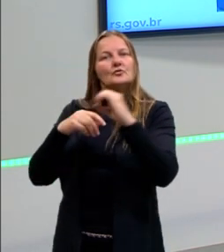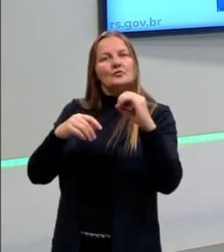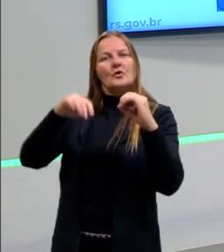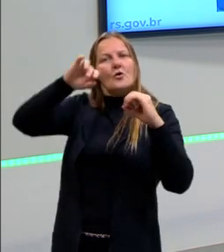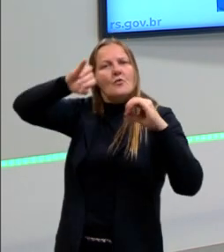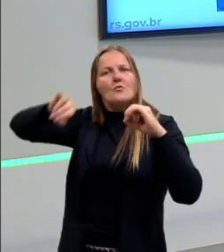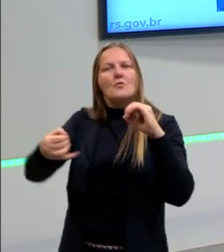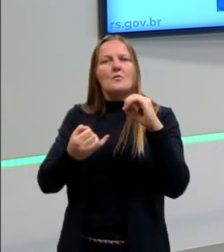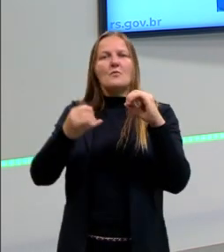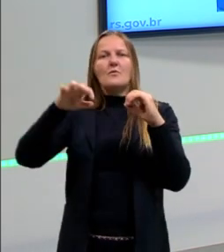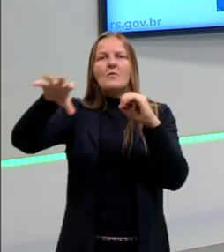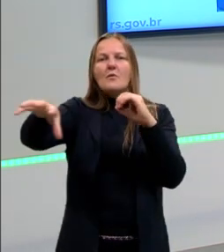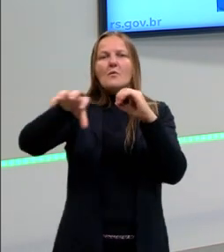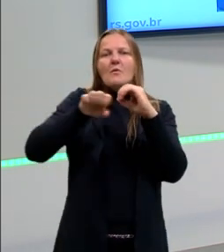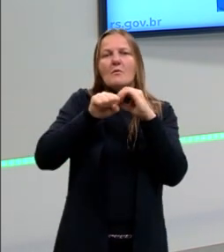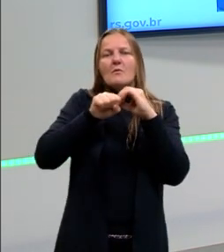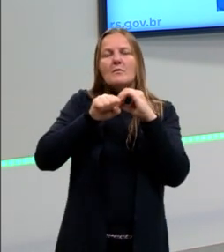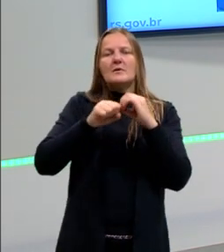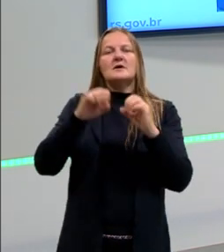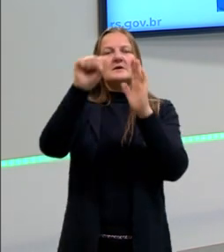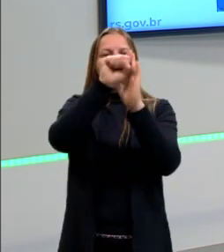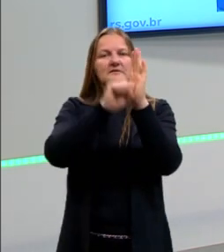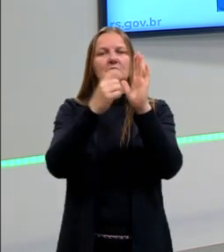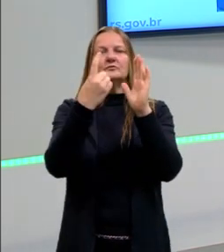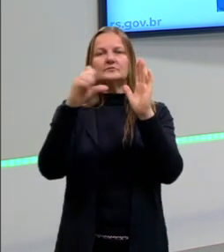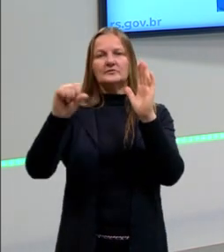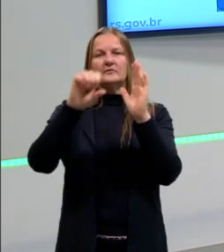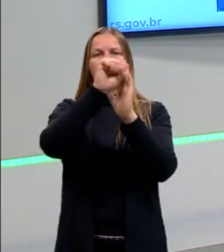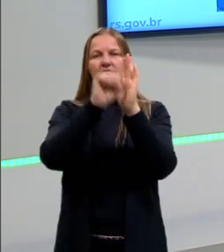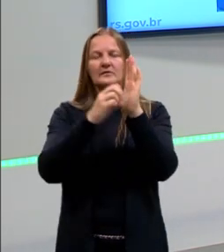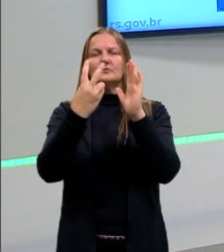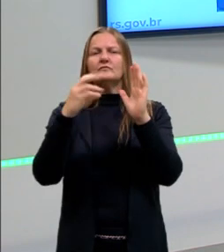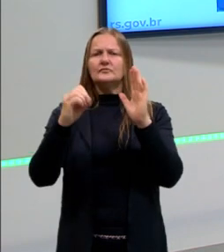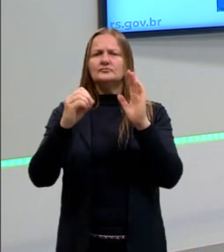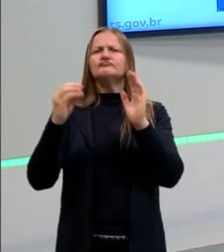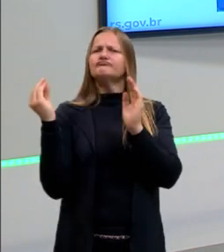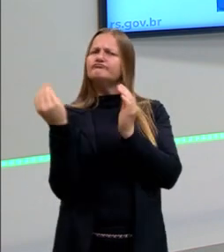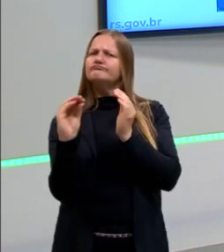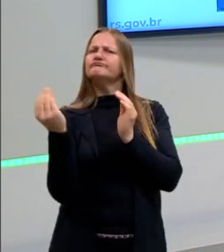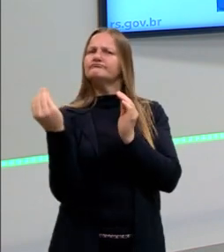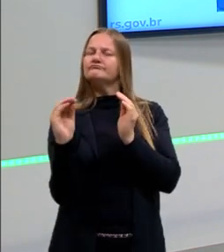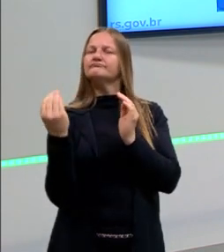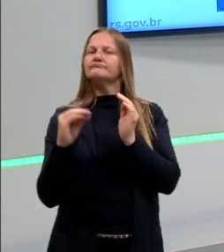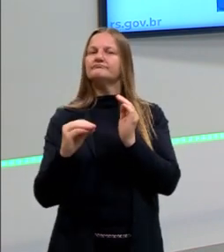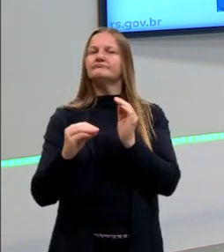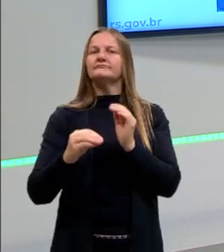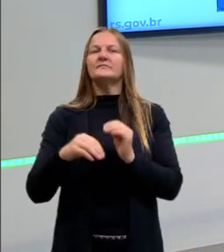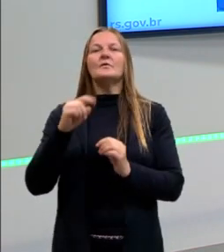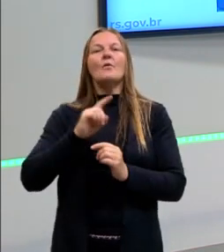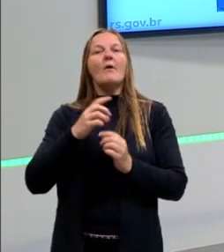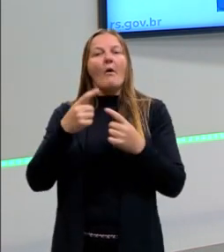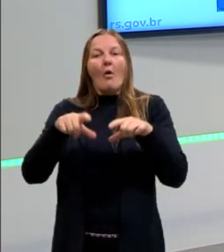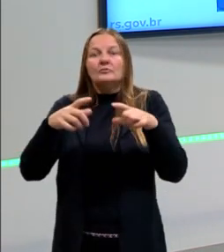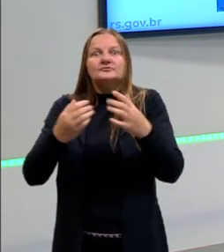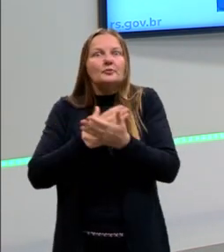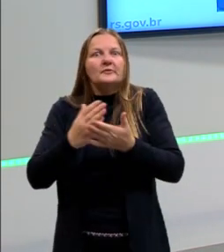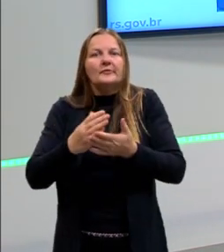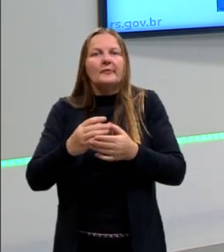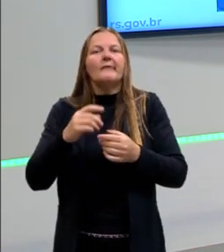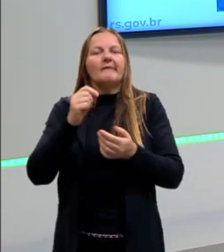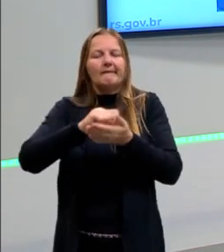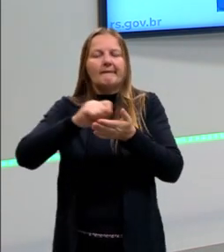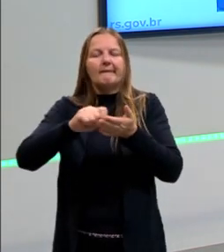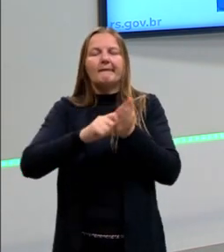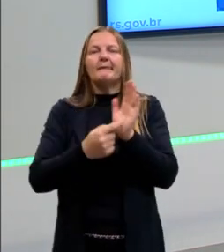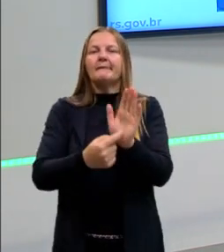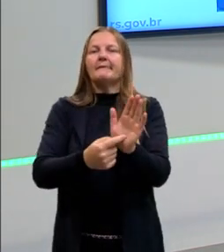e os historiadores, a partir do século XIX e XX, começaram a colocar essas inovações no continente europeu. Então, um